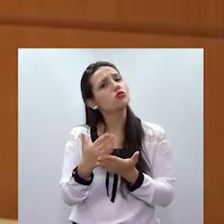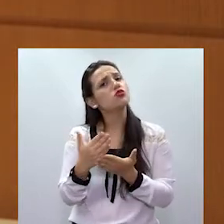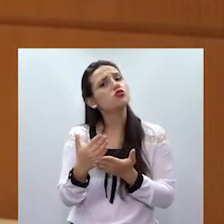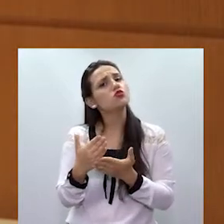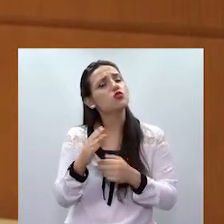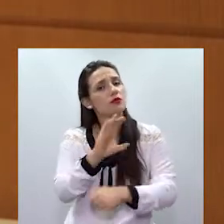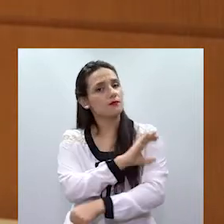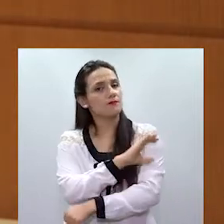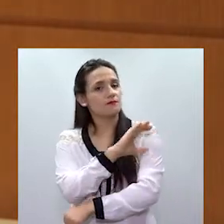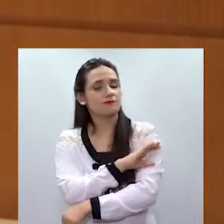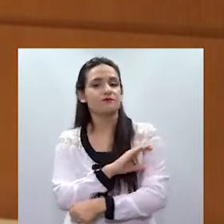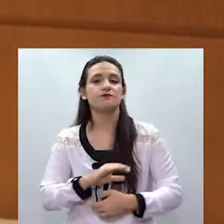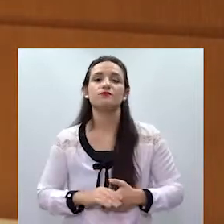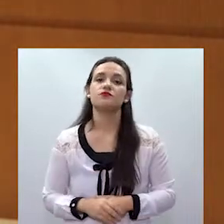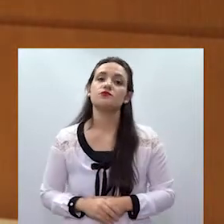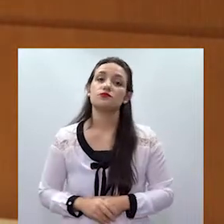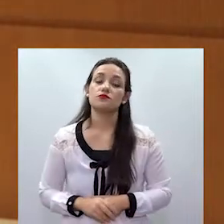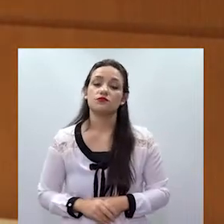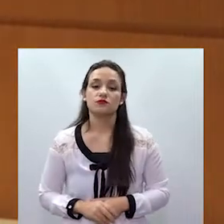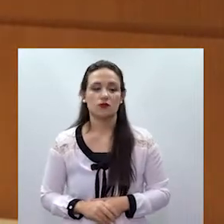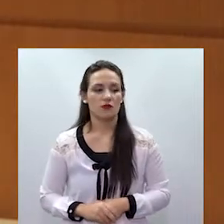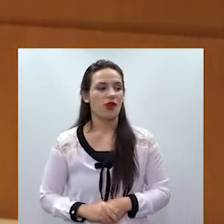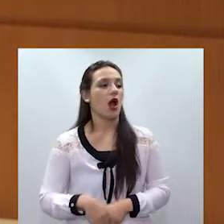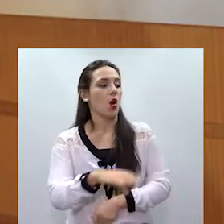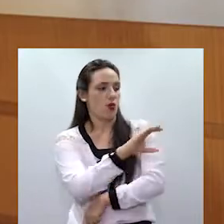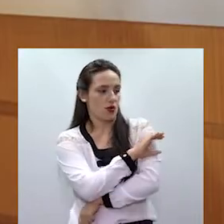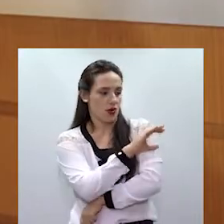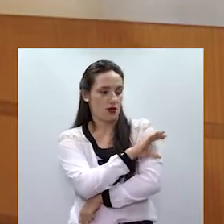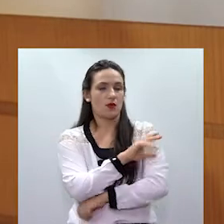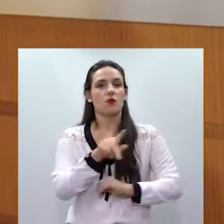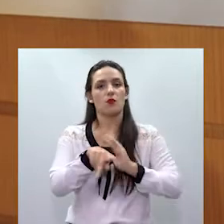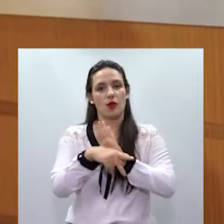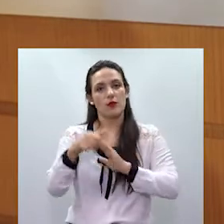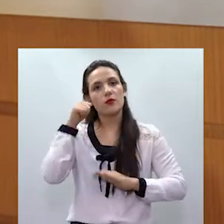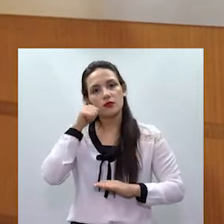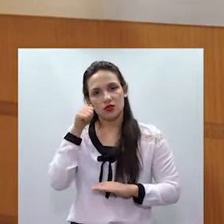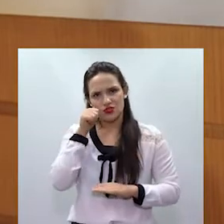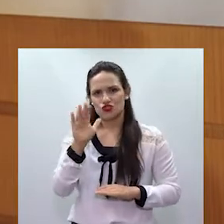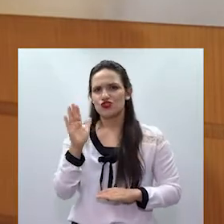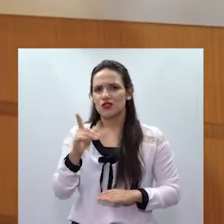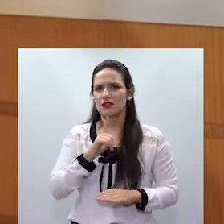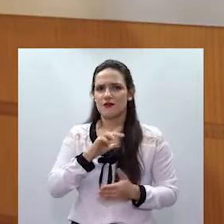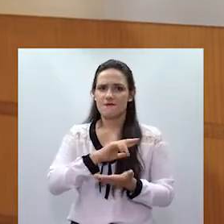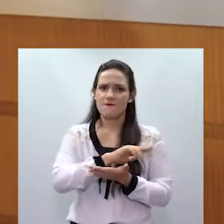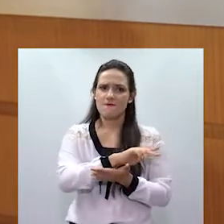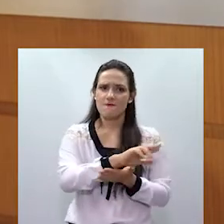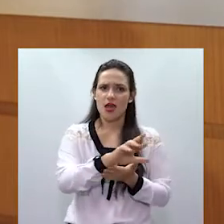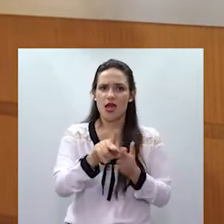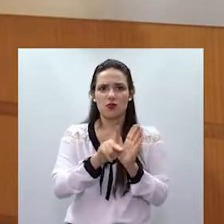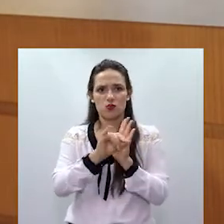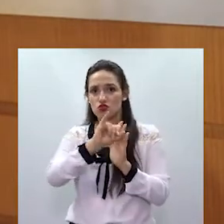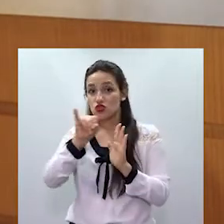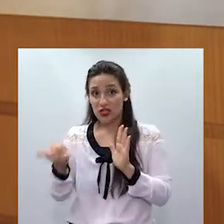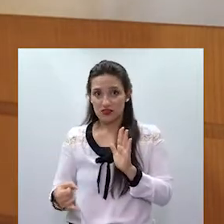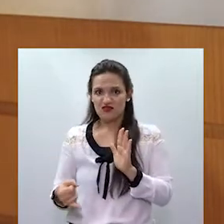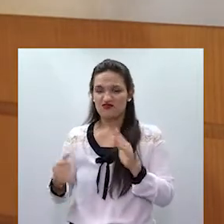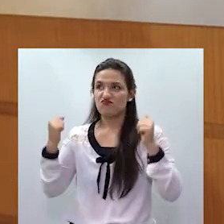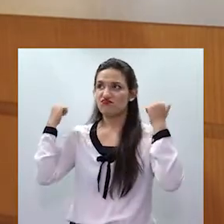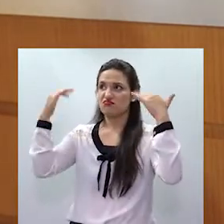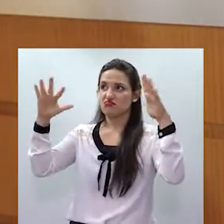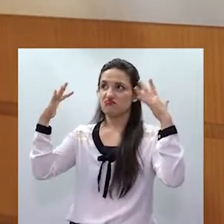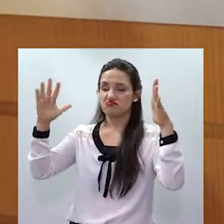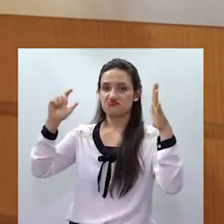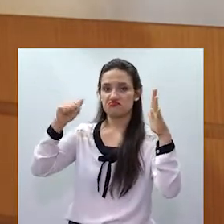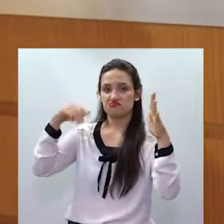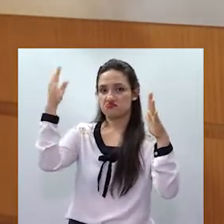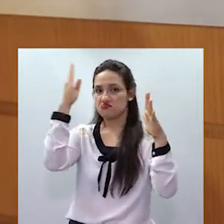à frente da coordenadoria? A coordenadoria da mulher vem há vários anos desenvolvendo vários projetos que têm reconhecimento